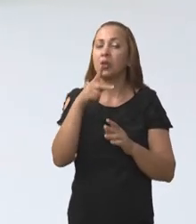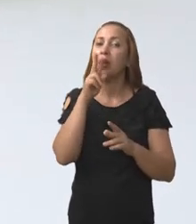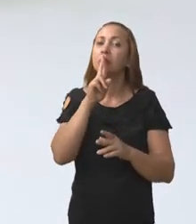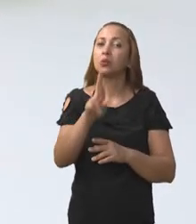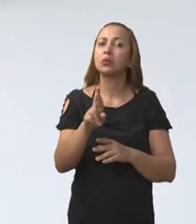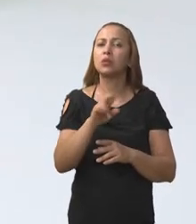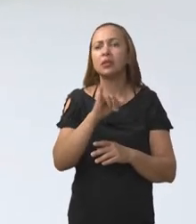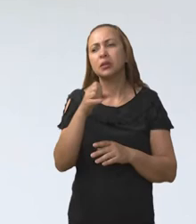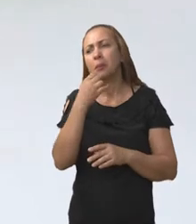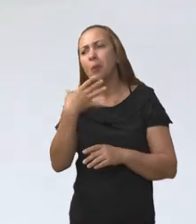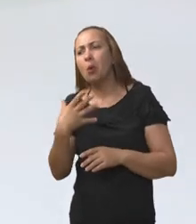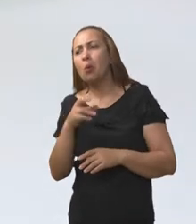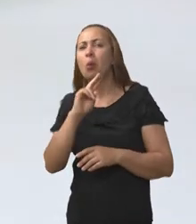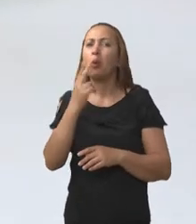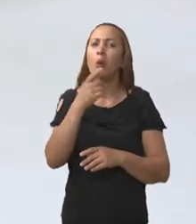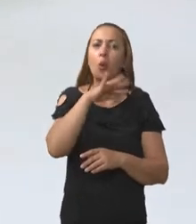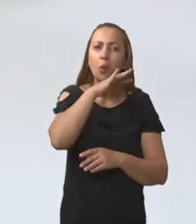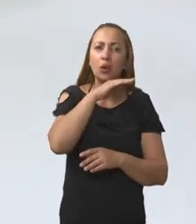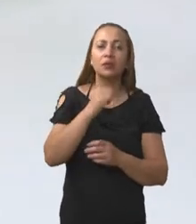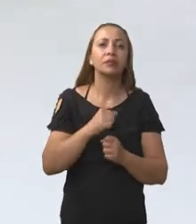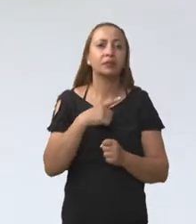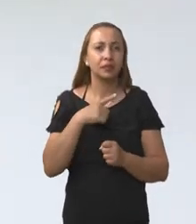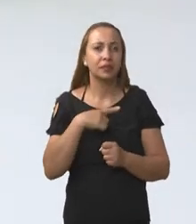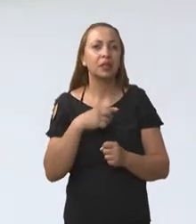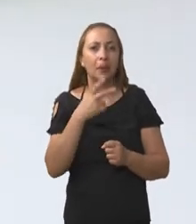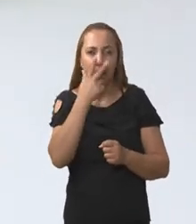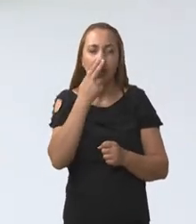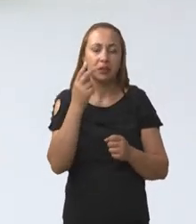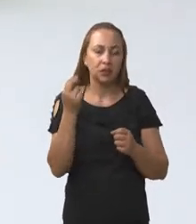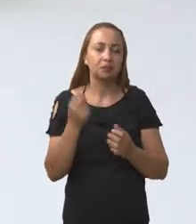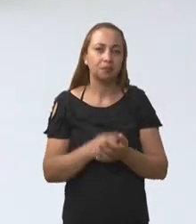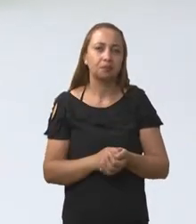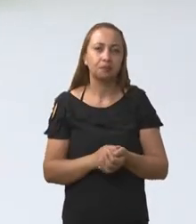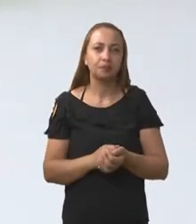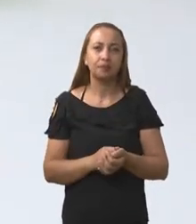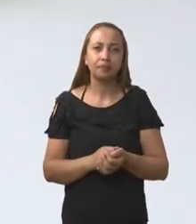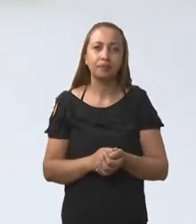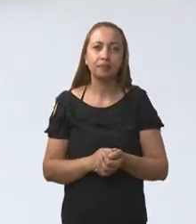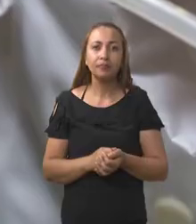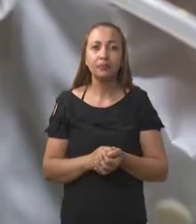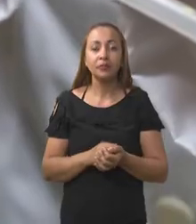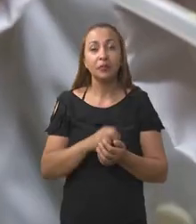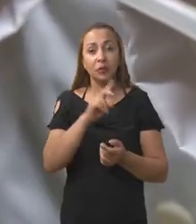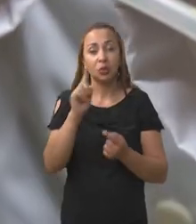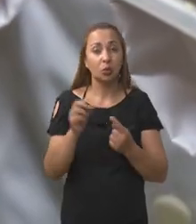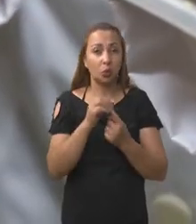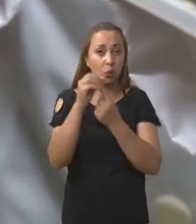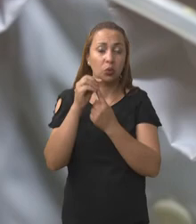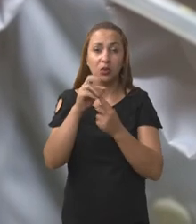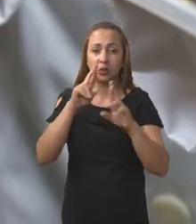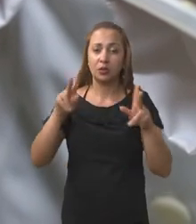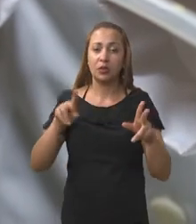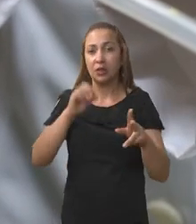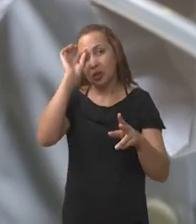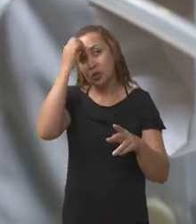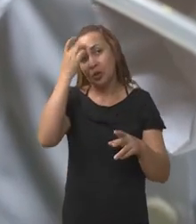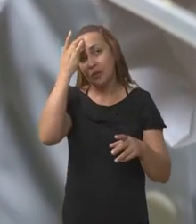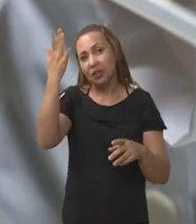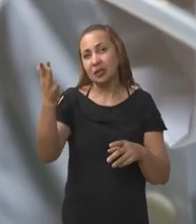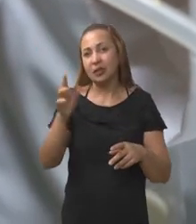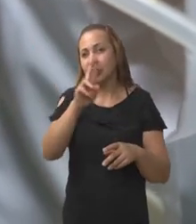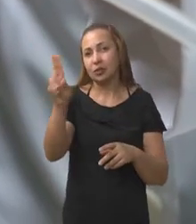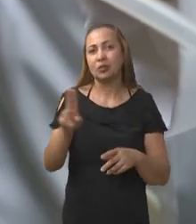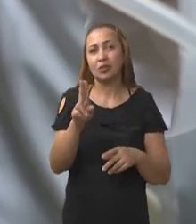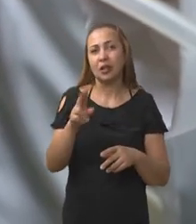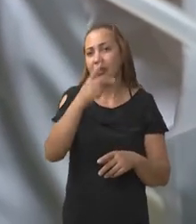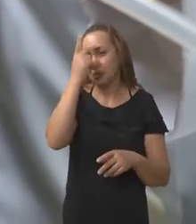percebeu que realmente eles têm dados muito semelhantes. A única diferença era só na facilidade de utilizar, que